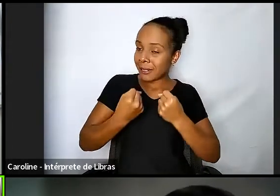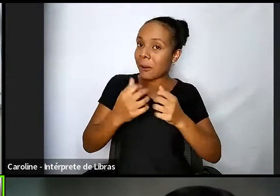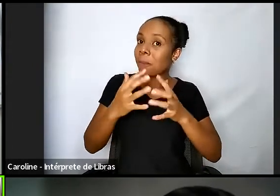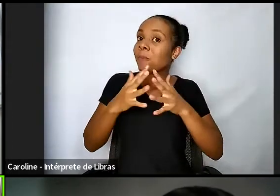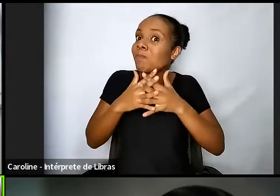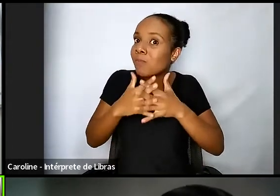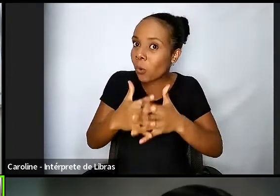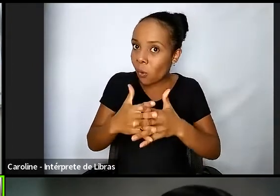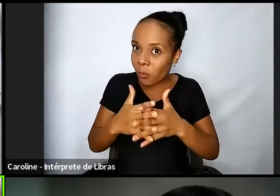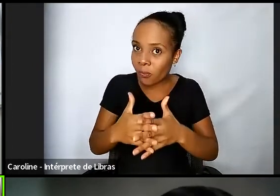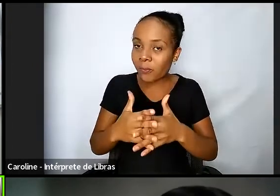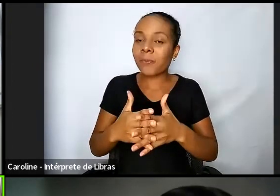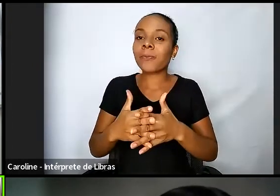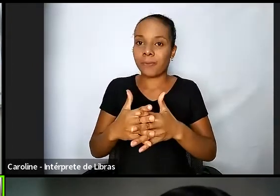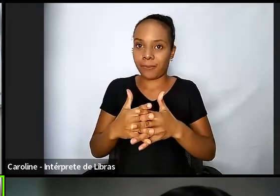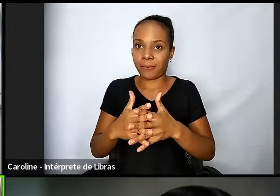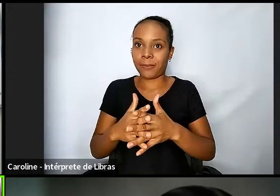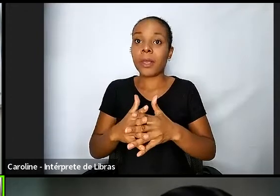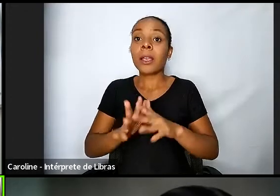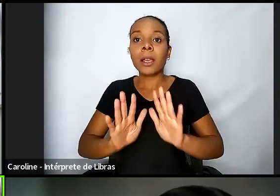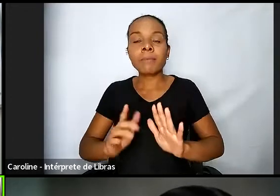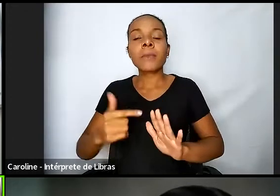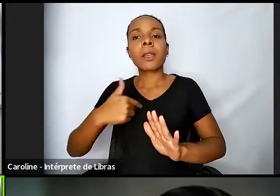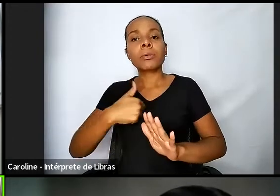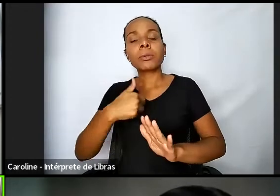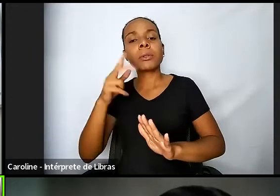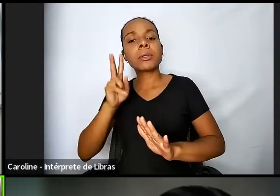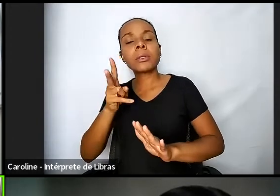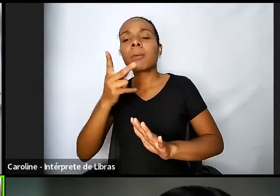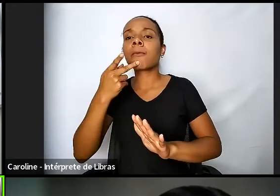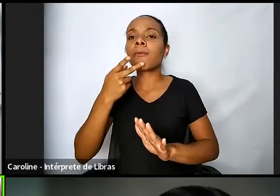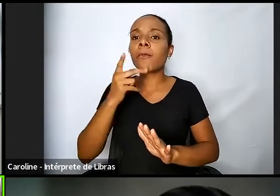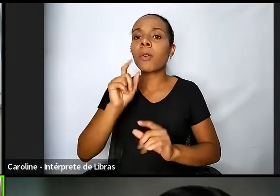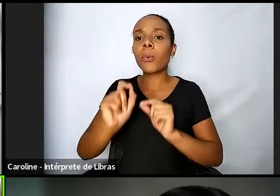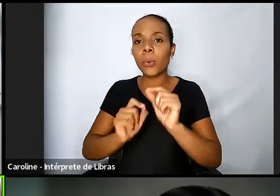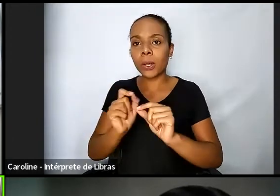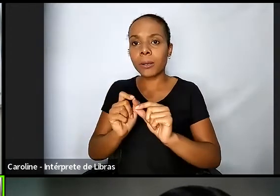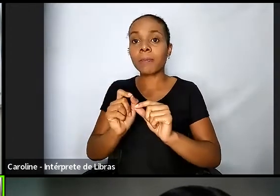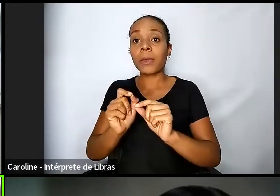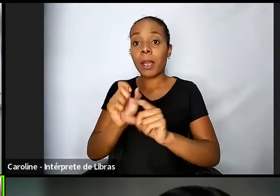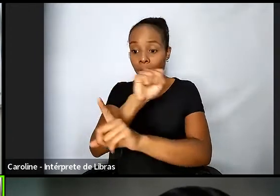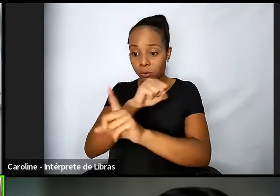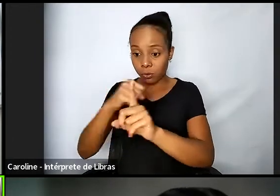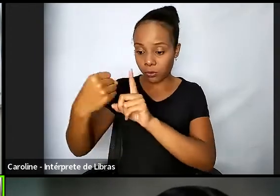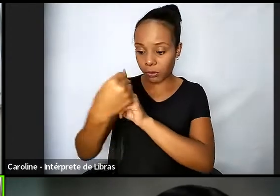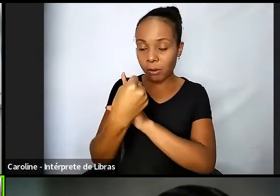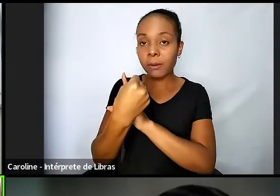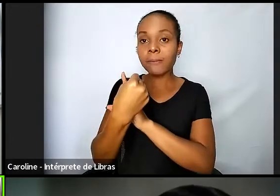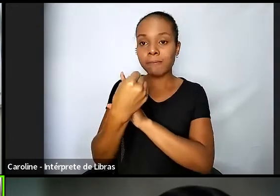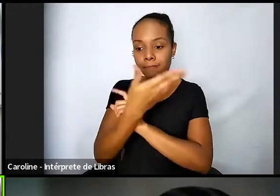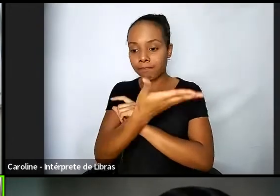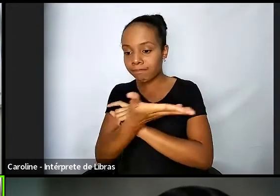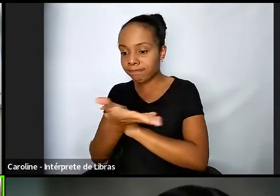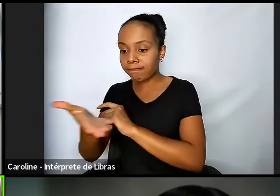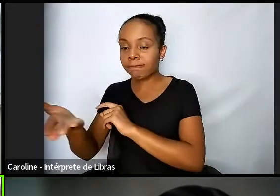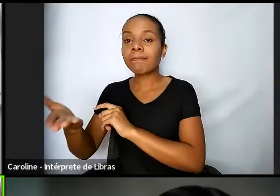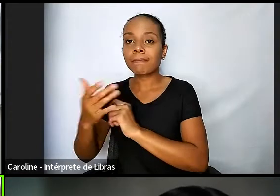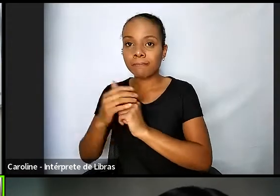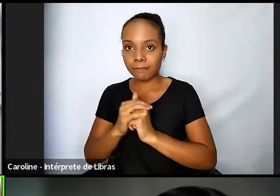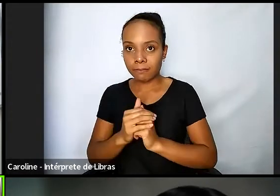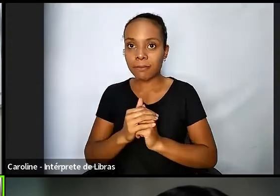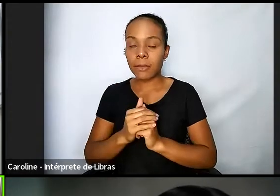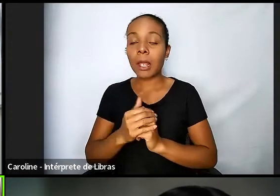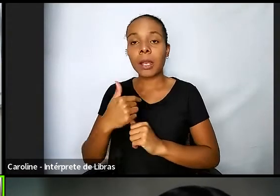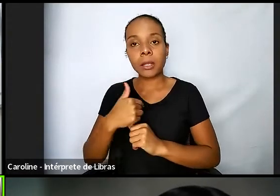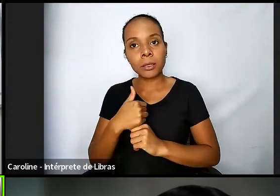digo que a sociedade que está aí né e eu tenho recebido